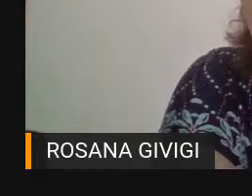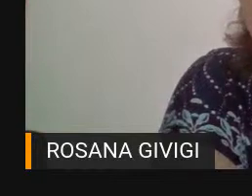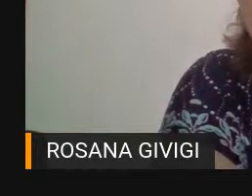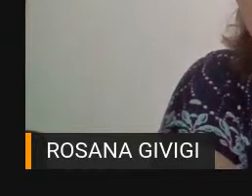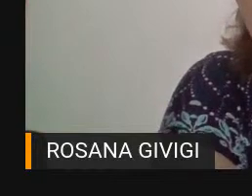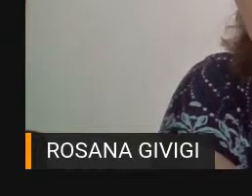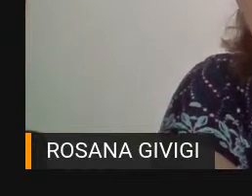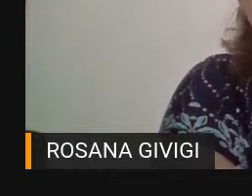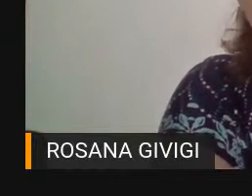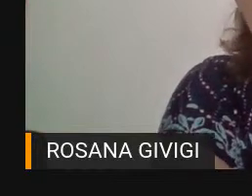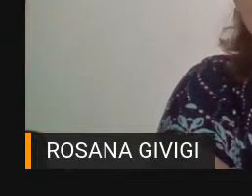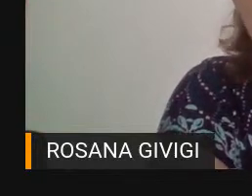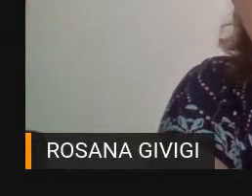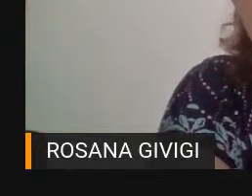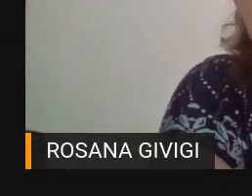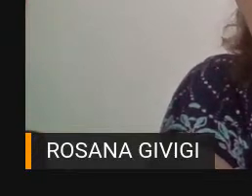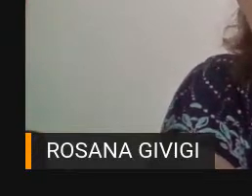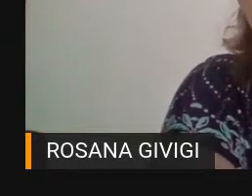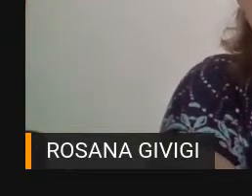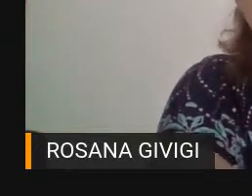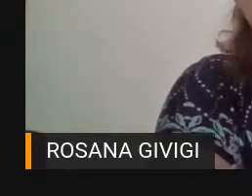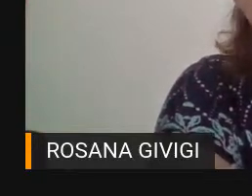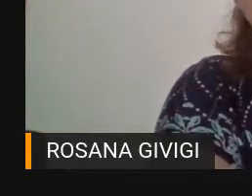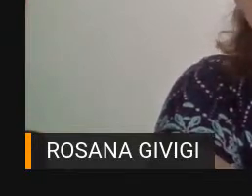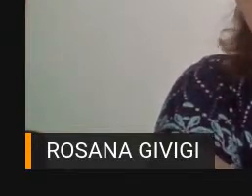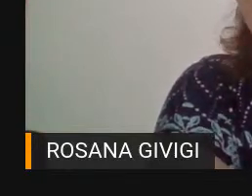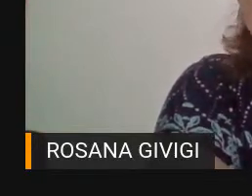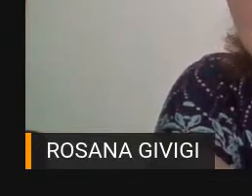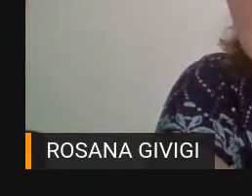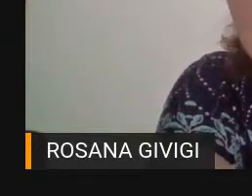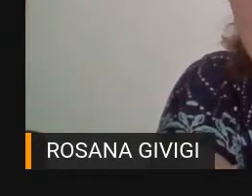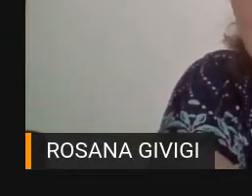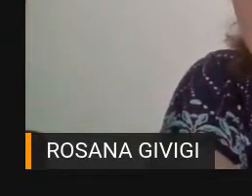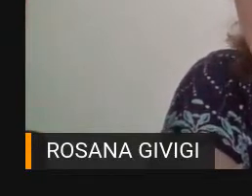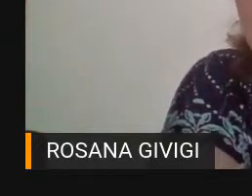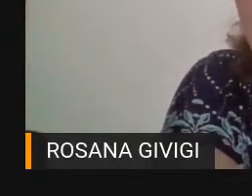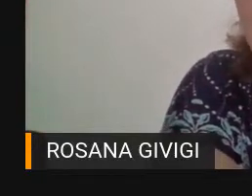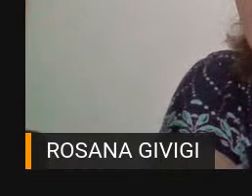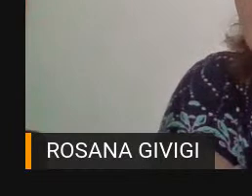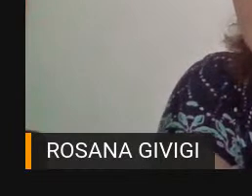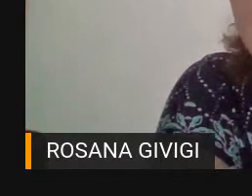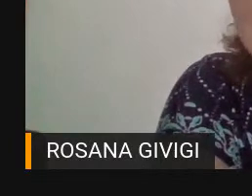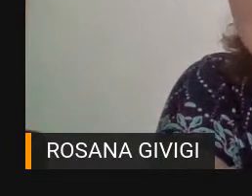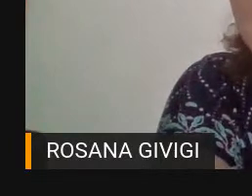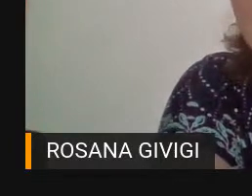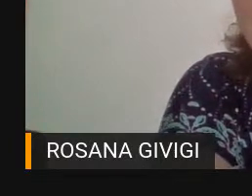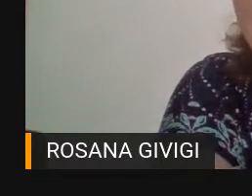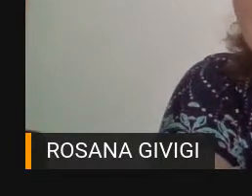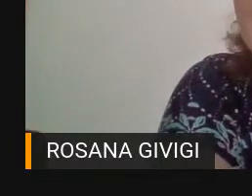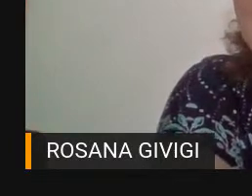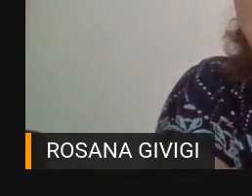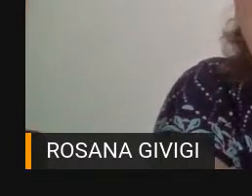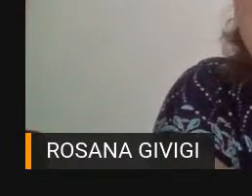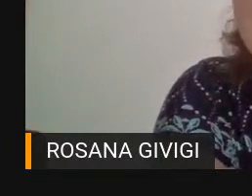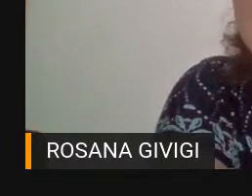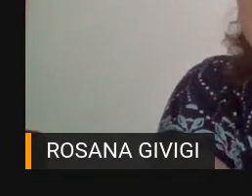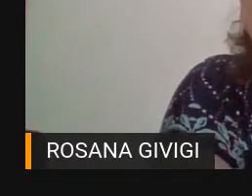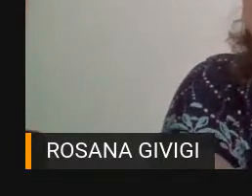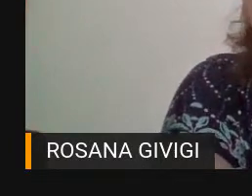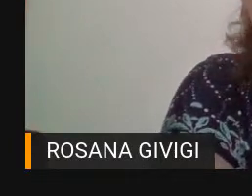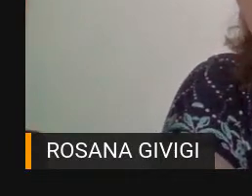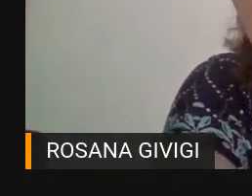de agradecer A Ana O convite E expressar A minha alegria De rever Estava